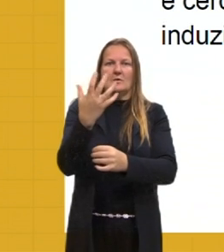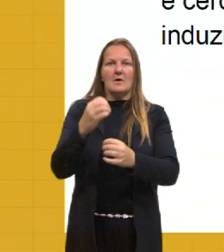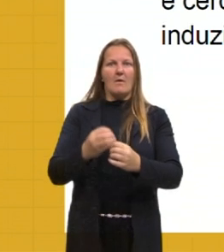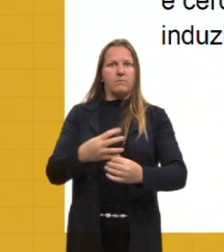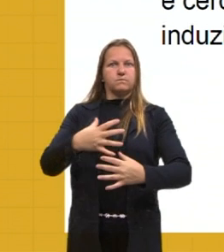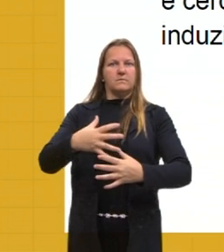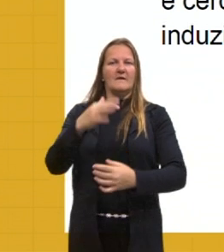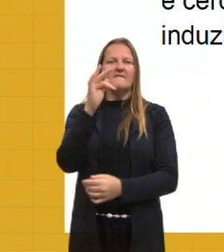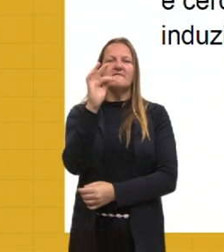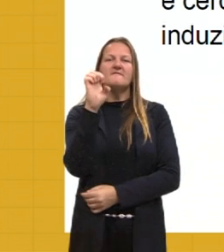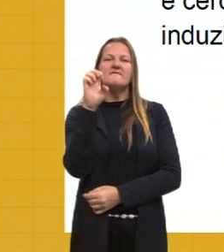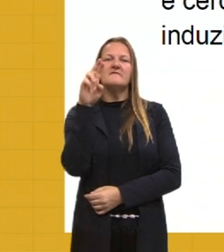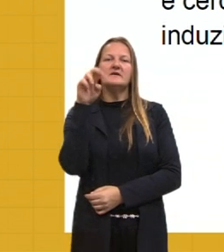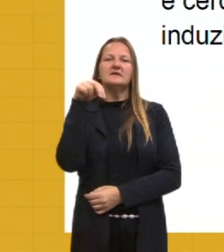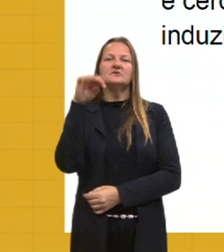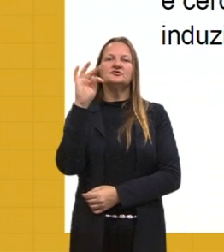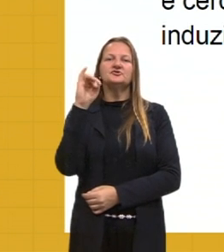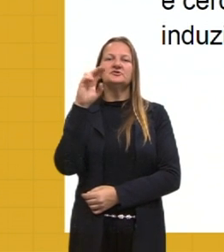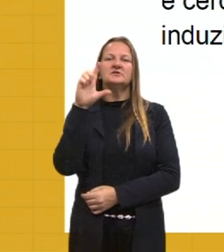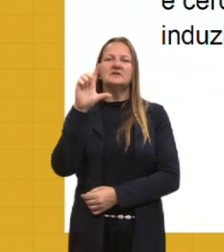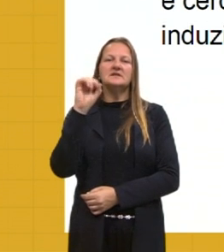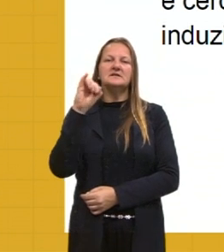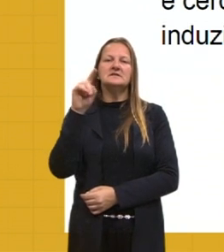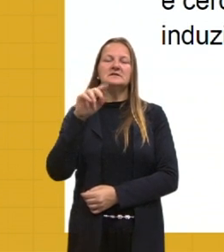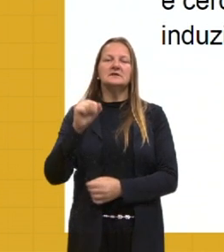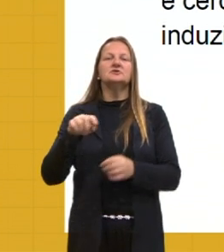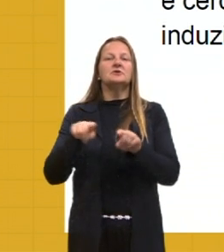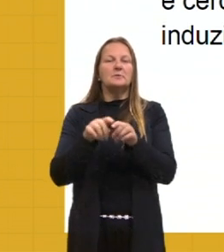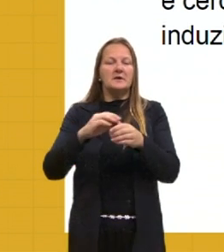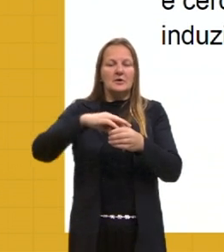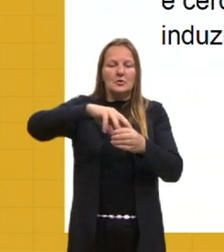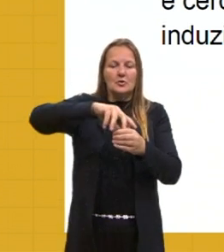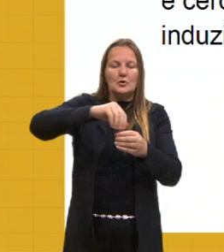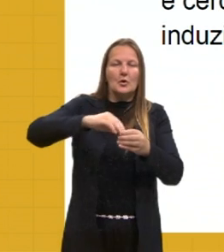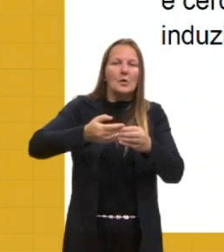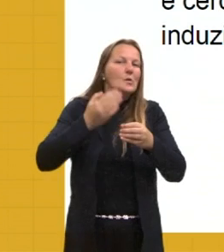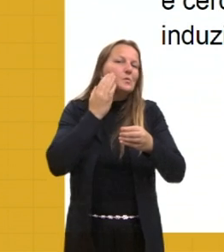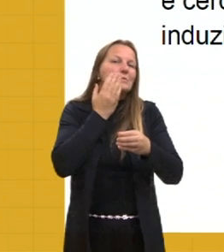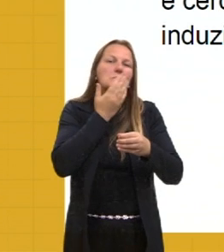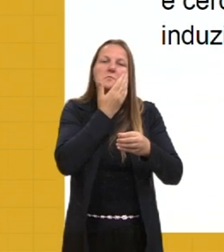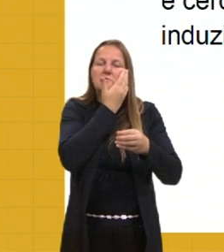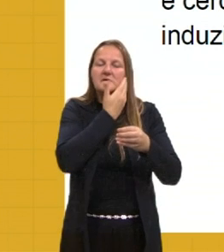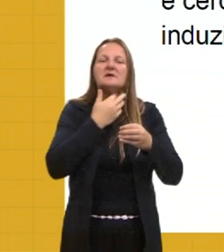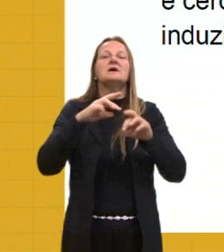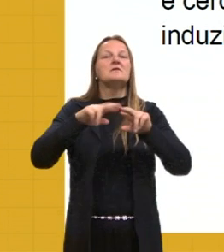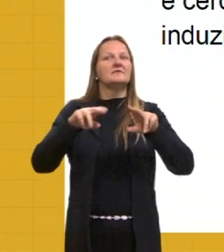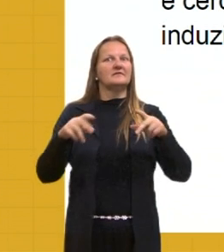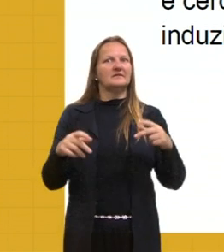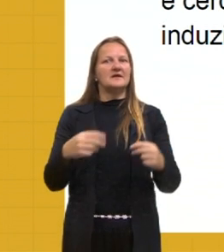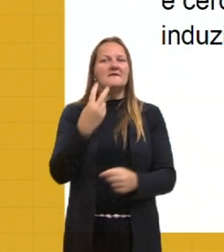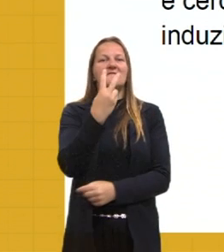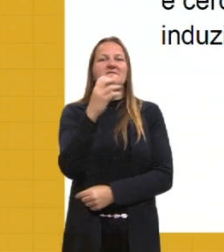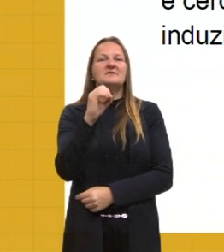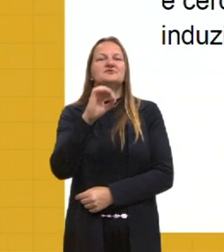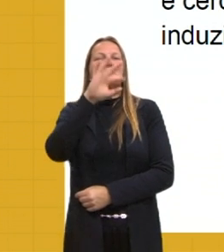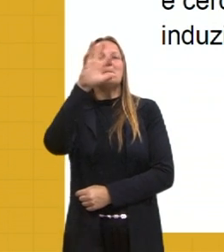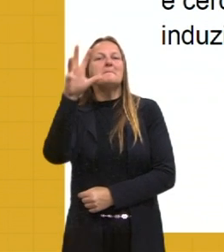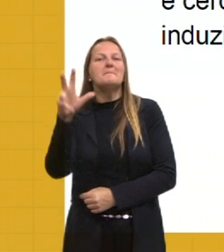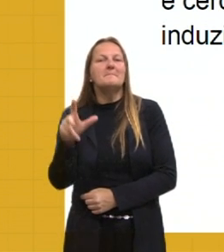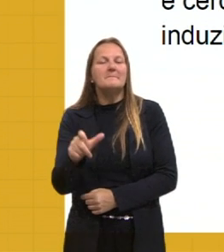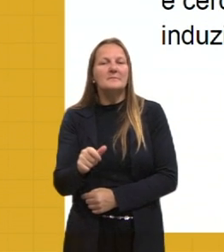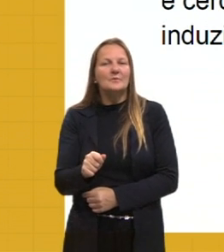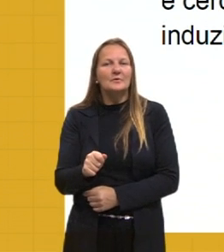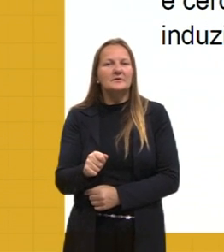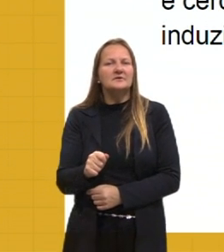cosméticos, vários produtos. E cerca de 20 milhões de toneladas de fósforo são